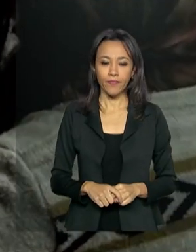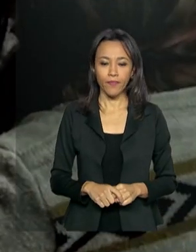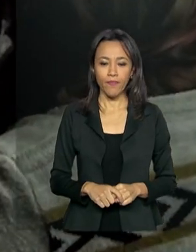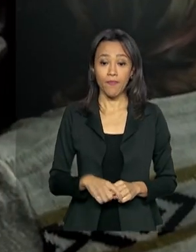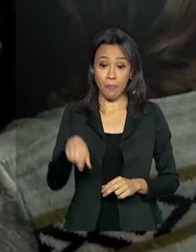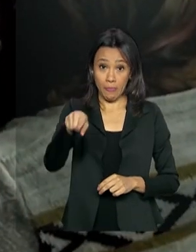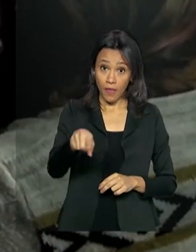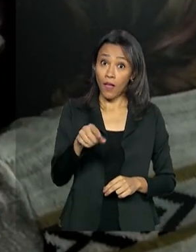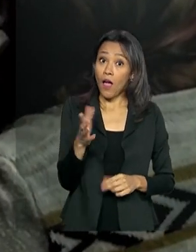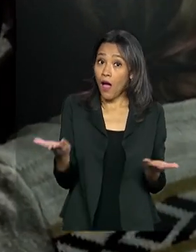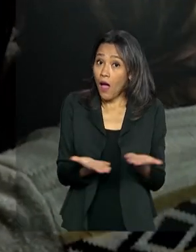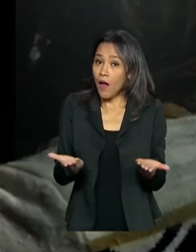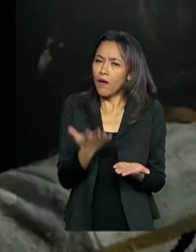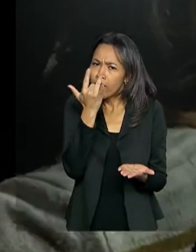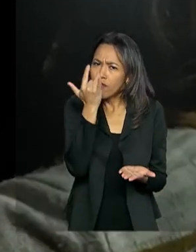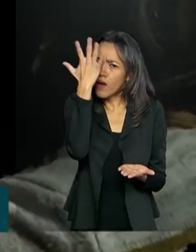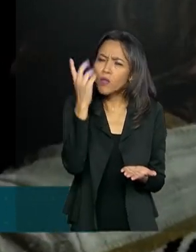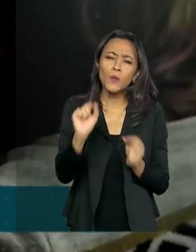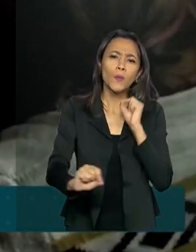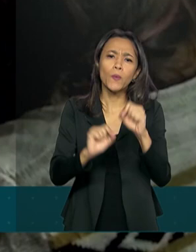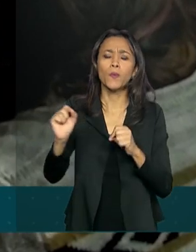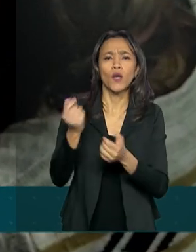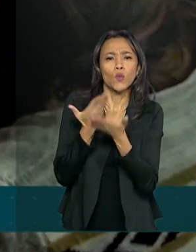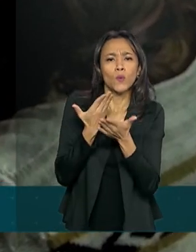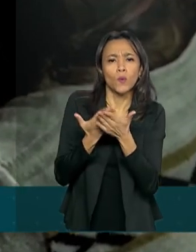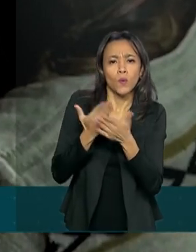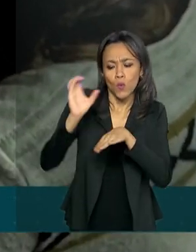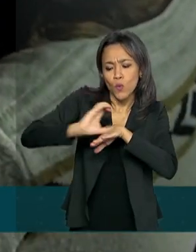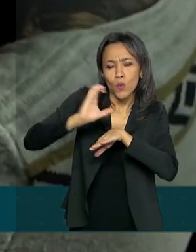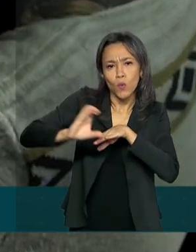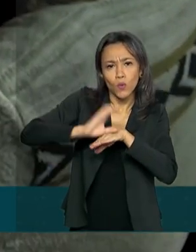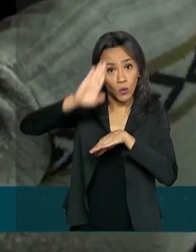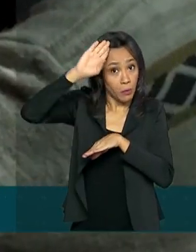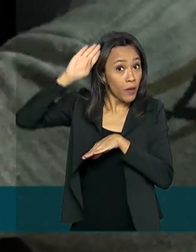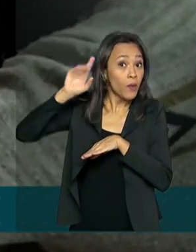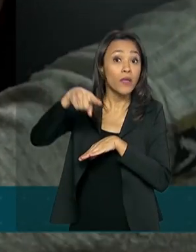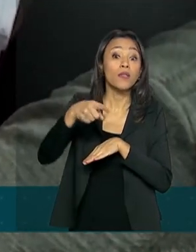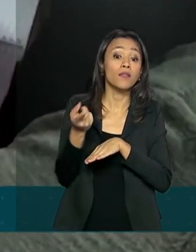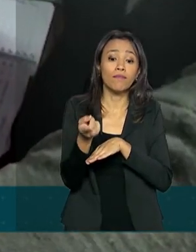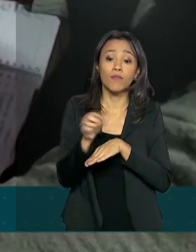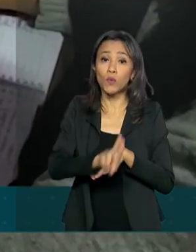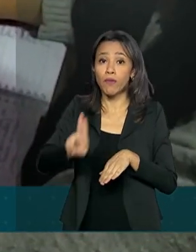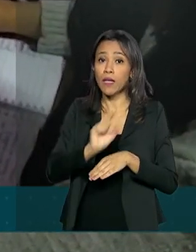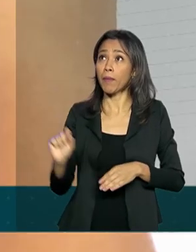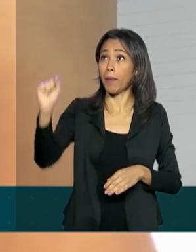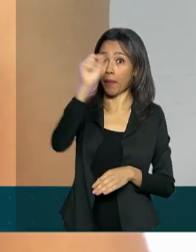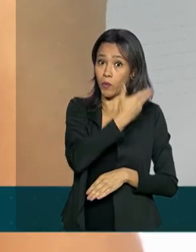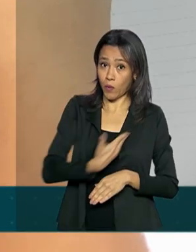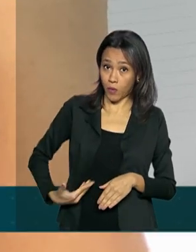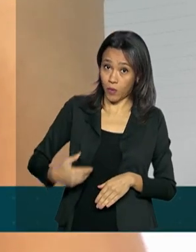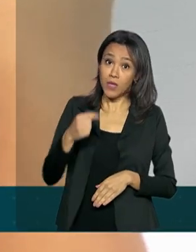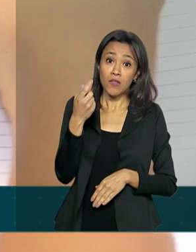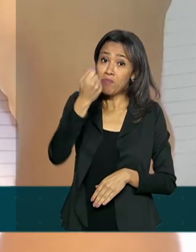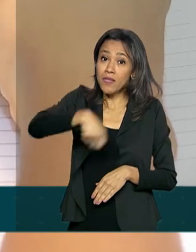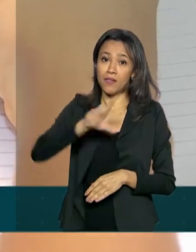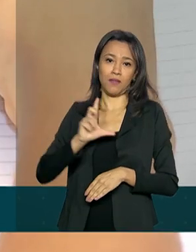Vai ficar mais fácil fazer um curso superior em instituições públicas do país sem sair de casa. O